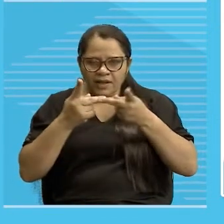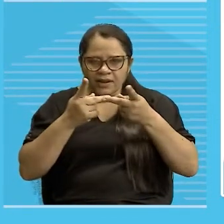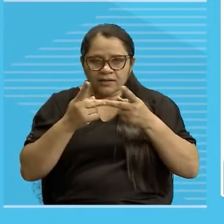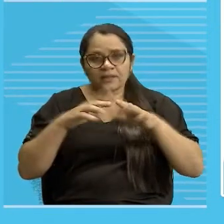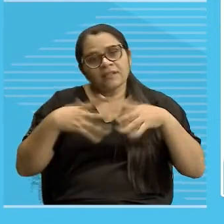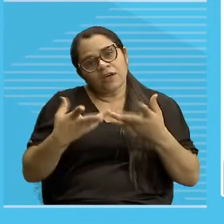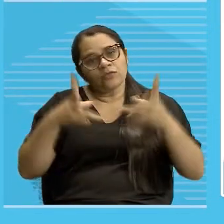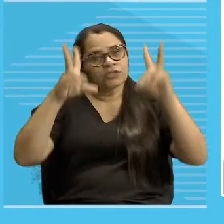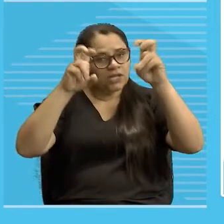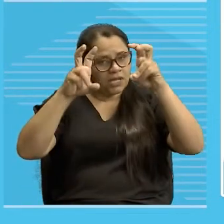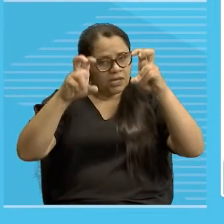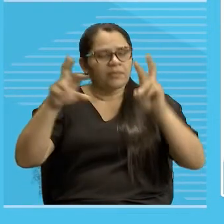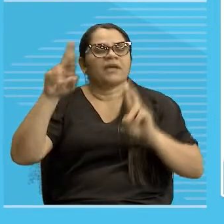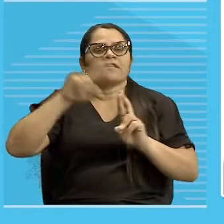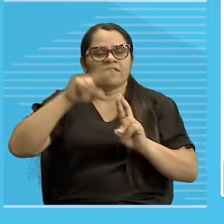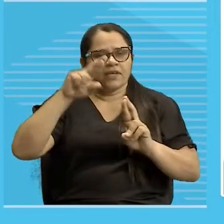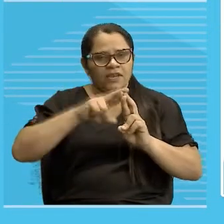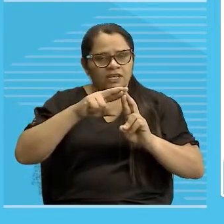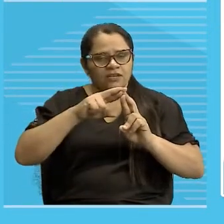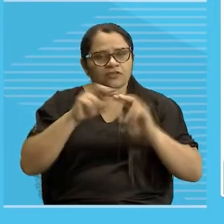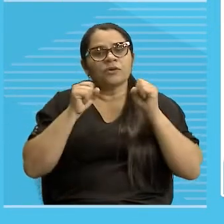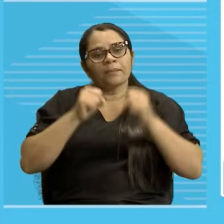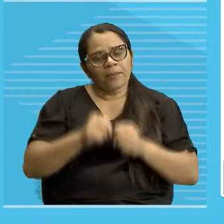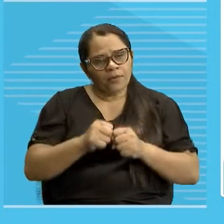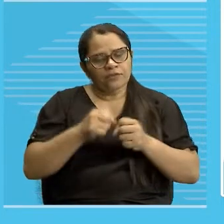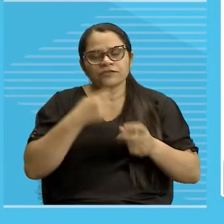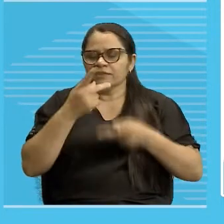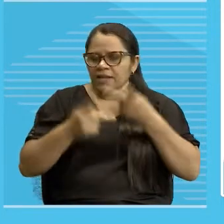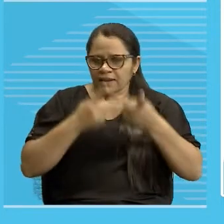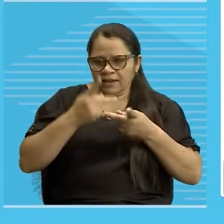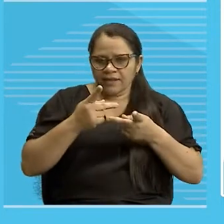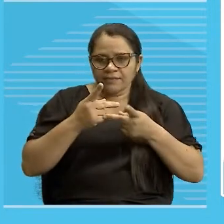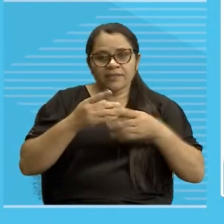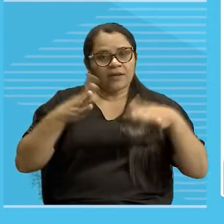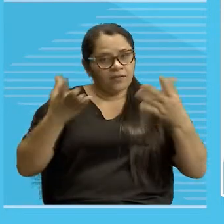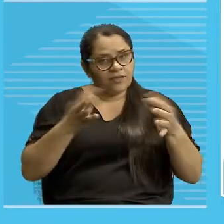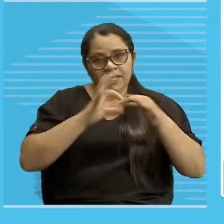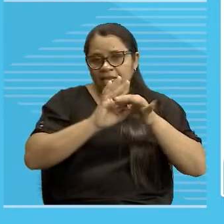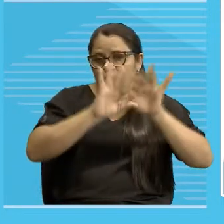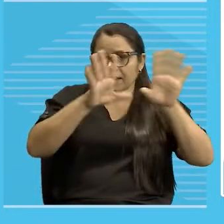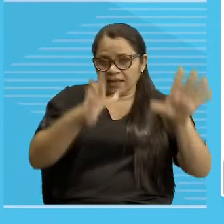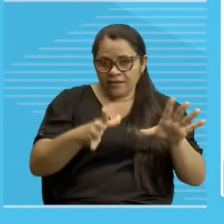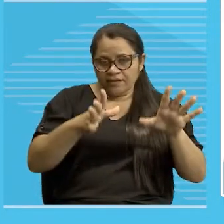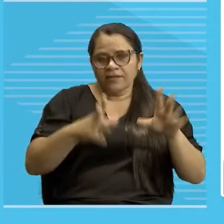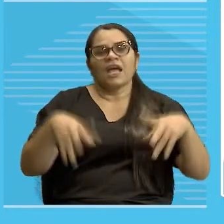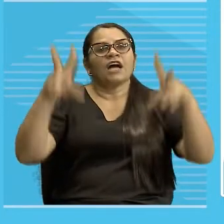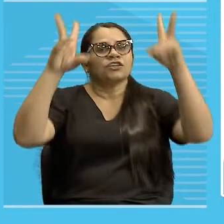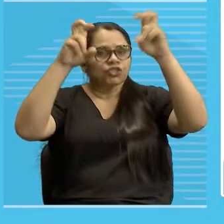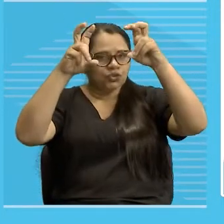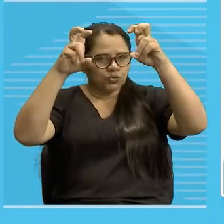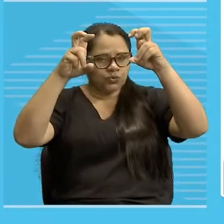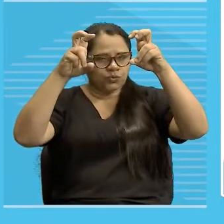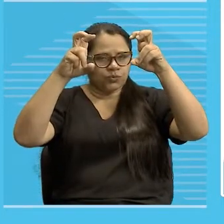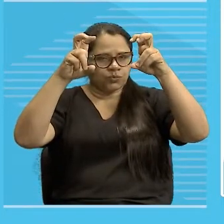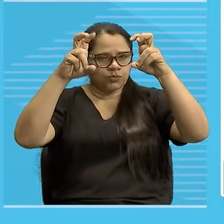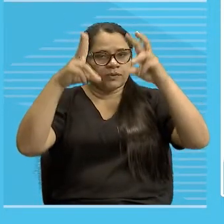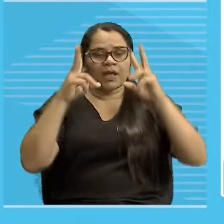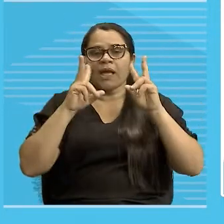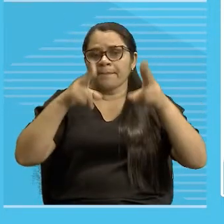referente, você fica à vontade, bebê. Referente e assunto é a mesma coisa, tá bom?